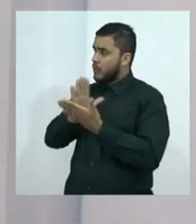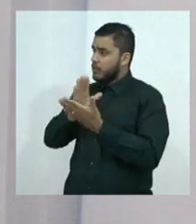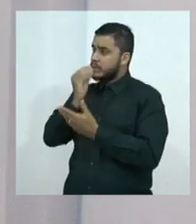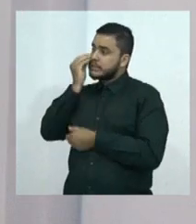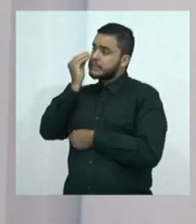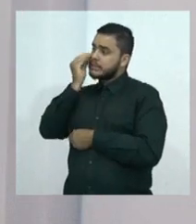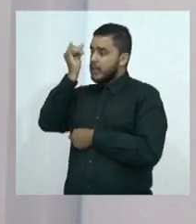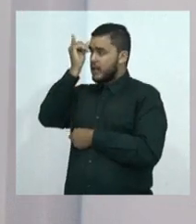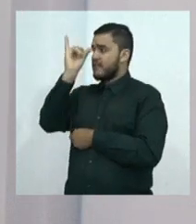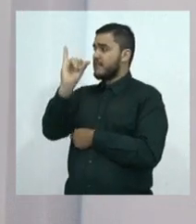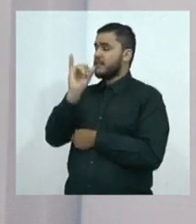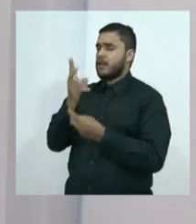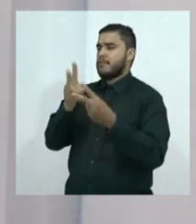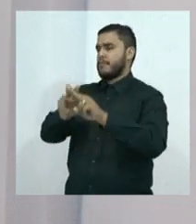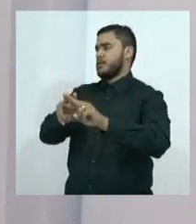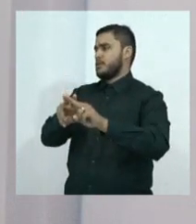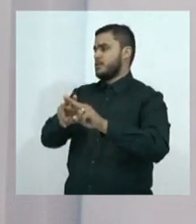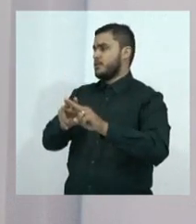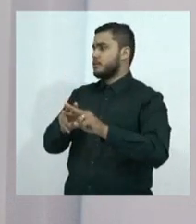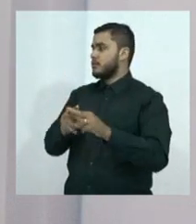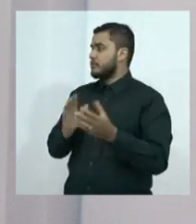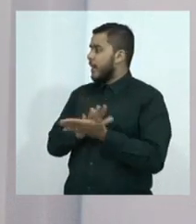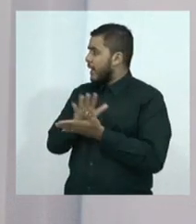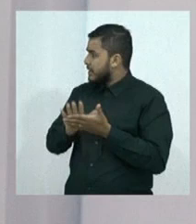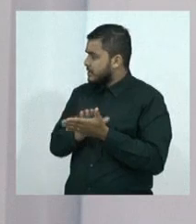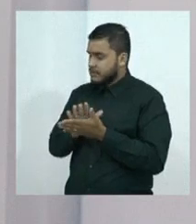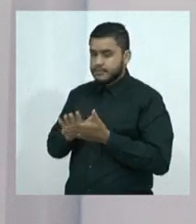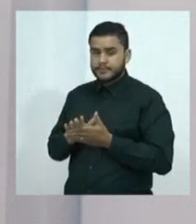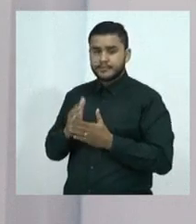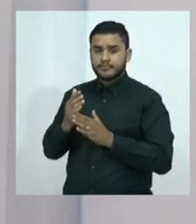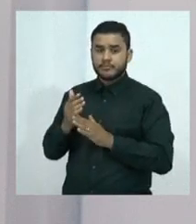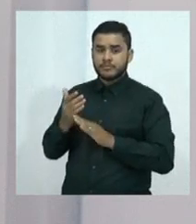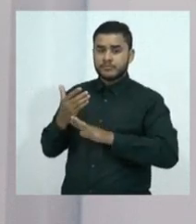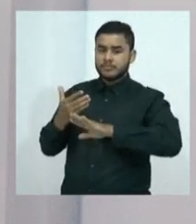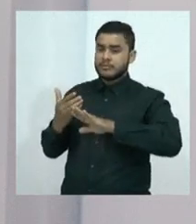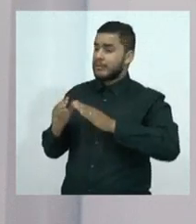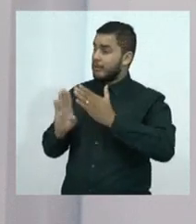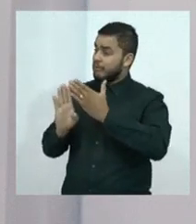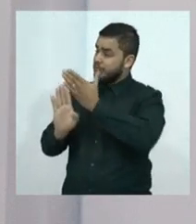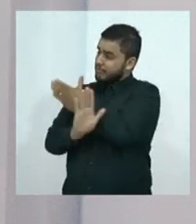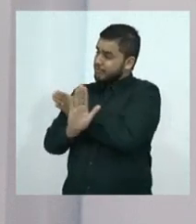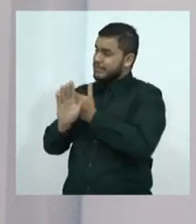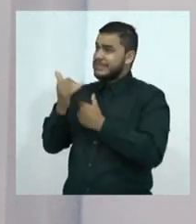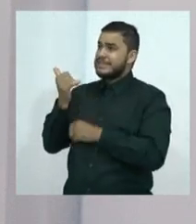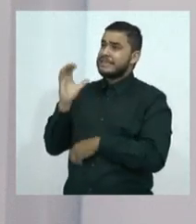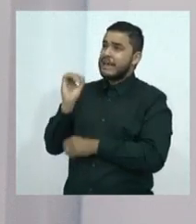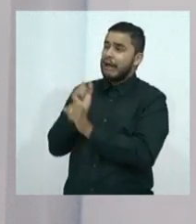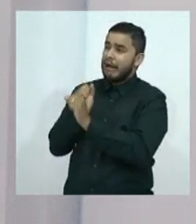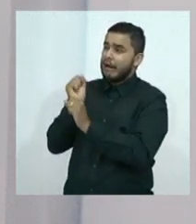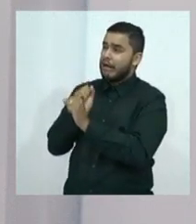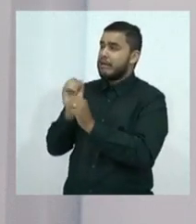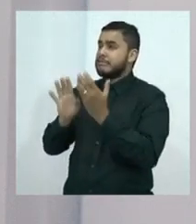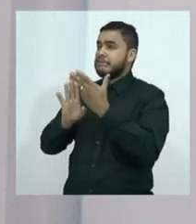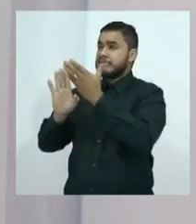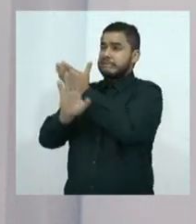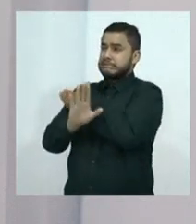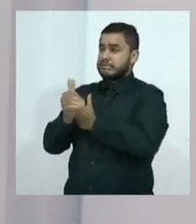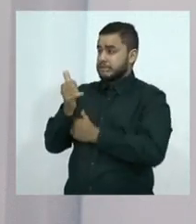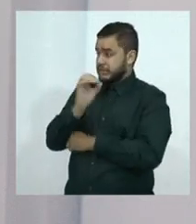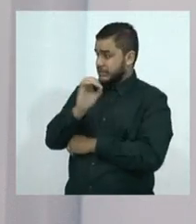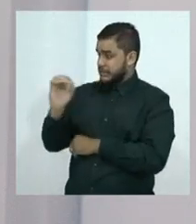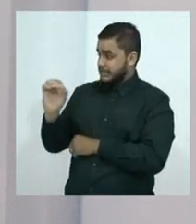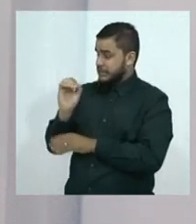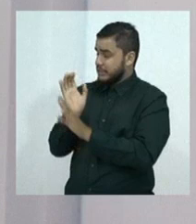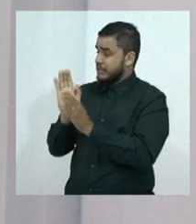mostrado ineficaz. Se nos últimos 10 anos, 100 anos, a gente tem uma população carcerária que vem só aumentando e um problema que só vem se